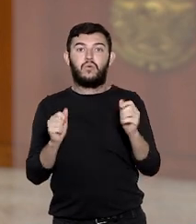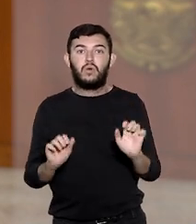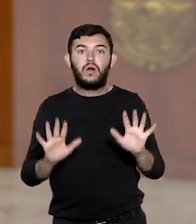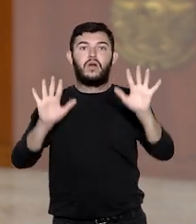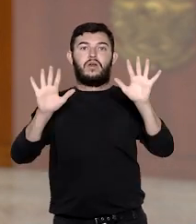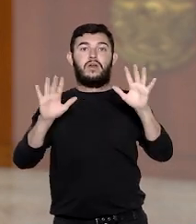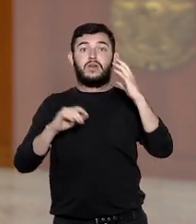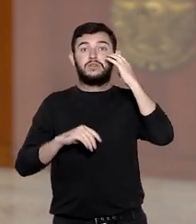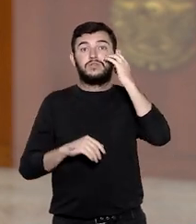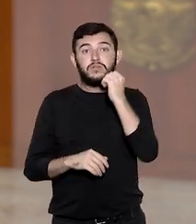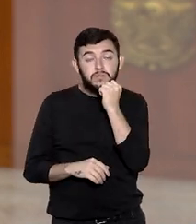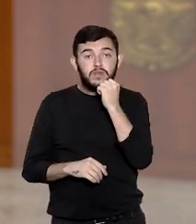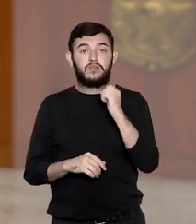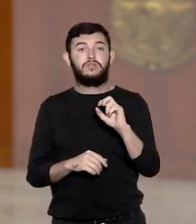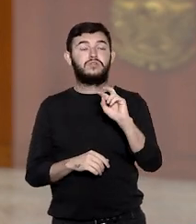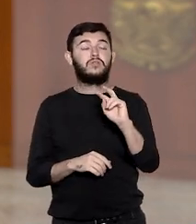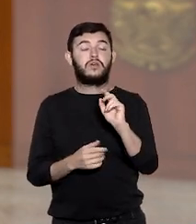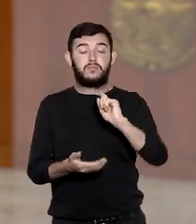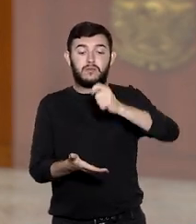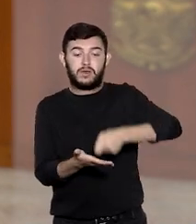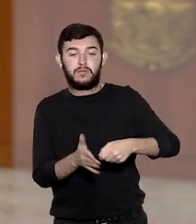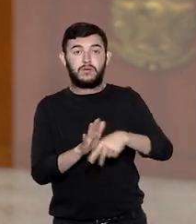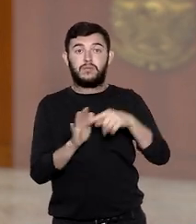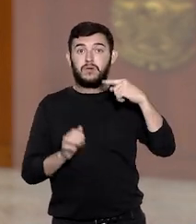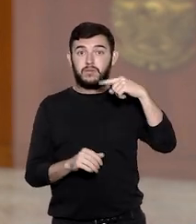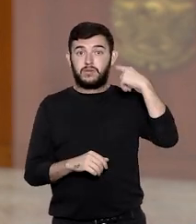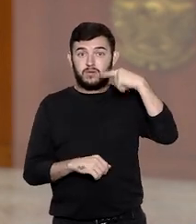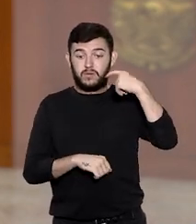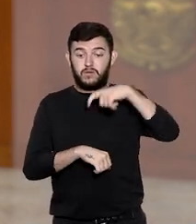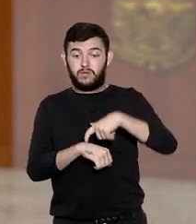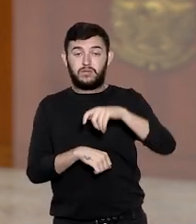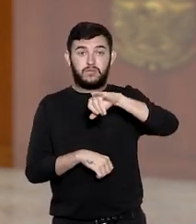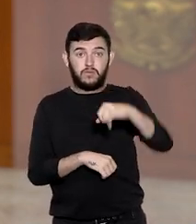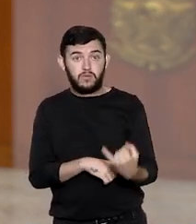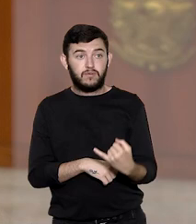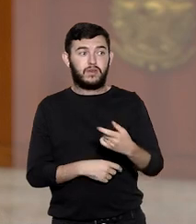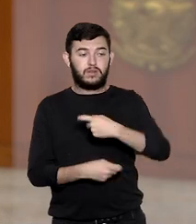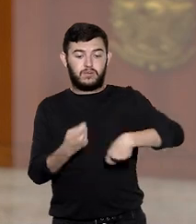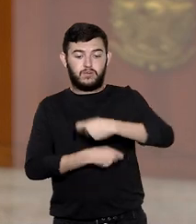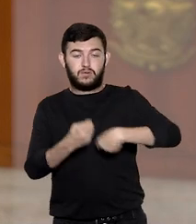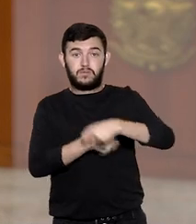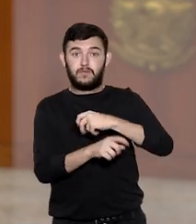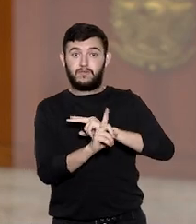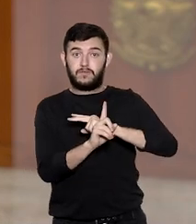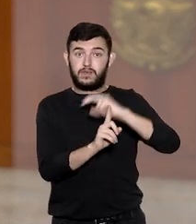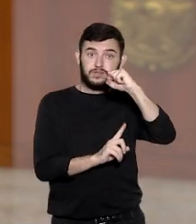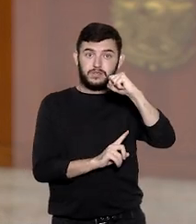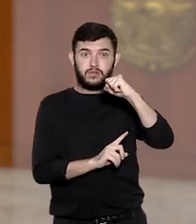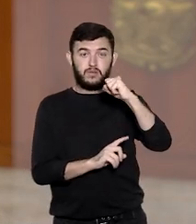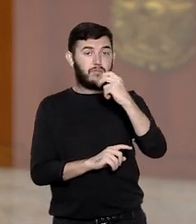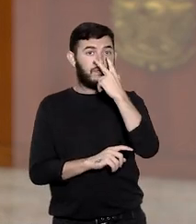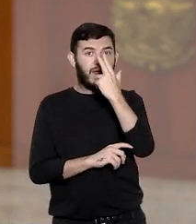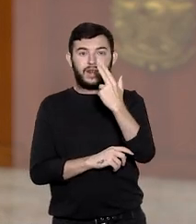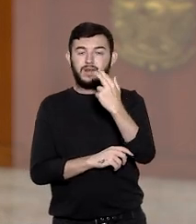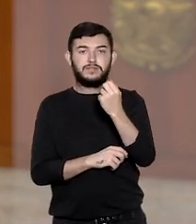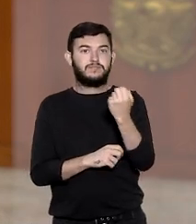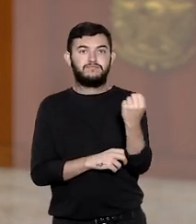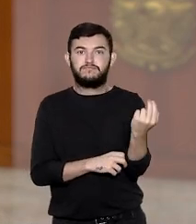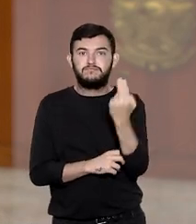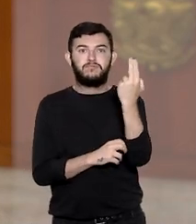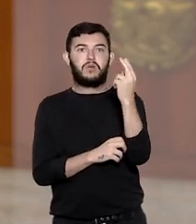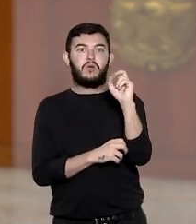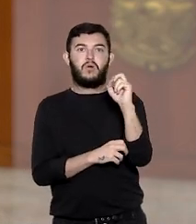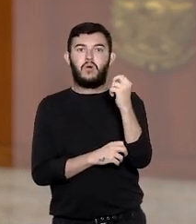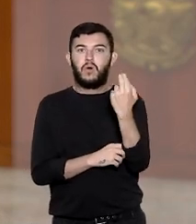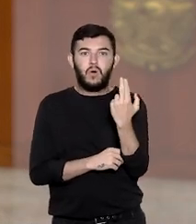honorários por equidade quando, havendo ou não condenação, o proveito econômico obtido pelo vencedor for inestimável ou